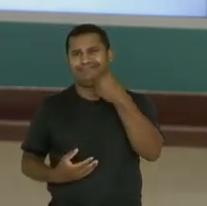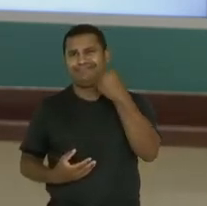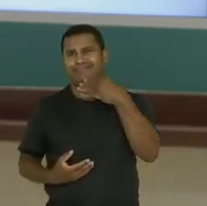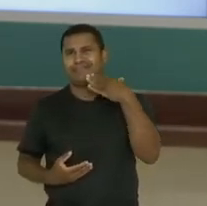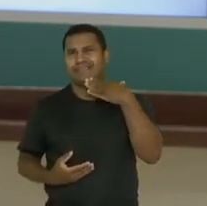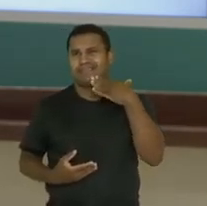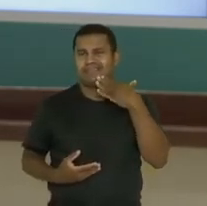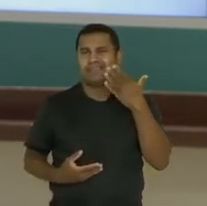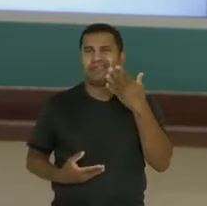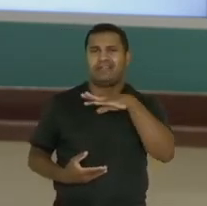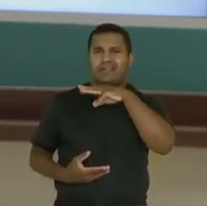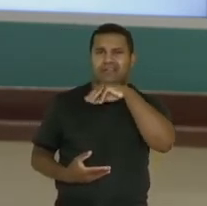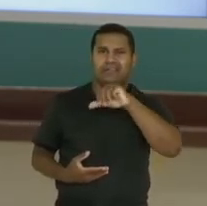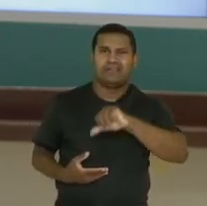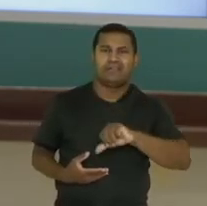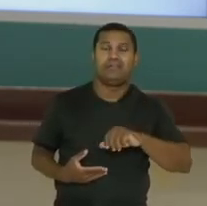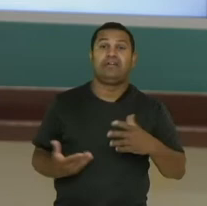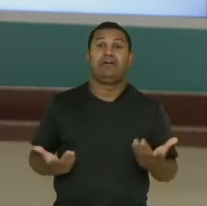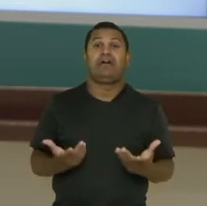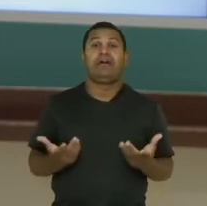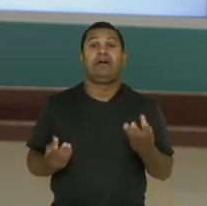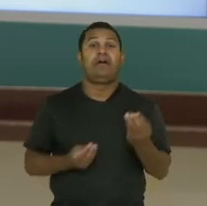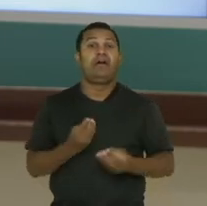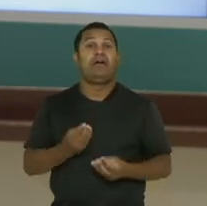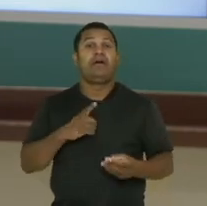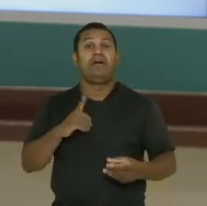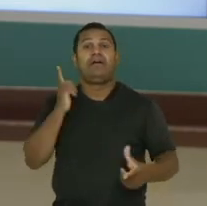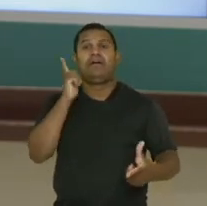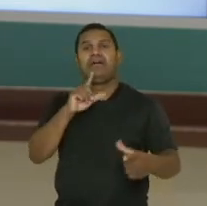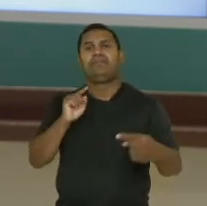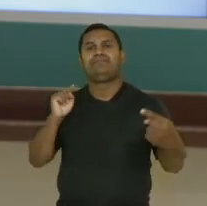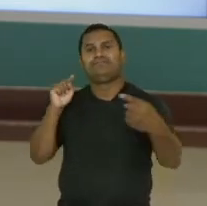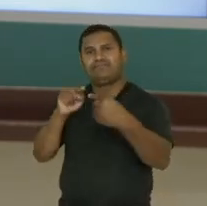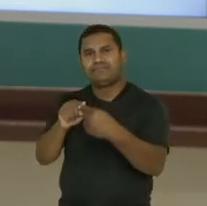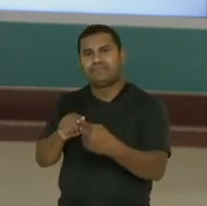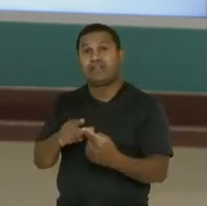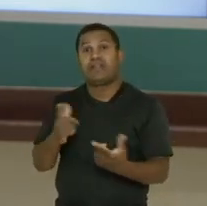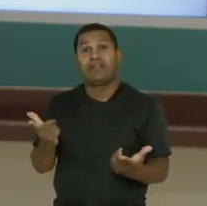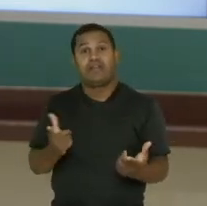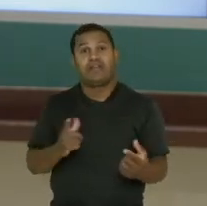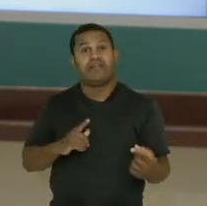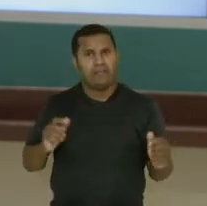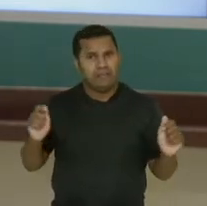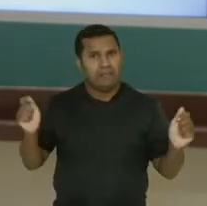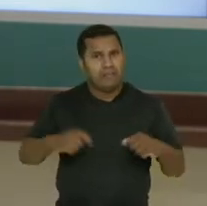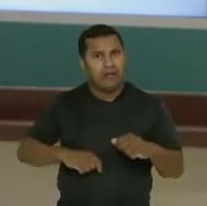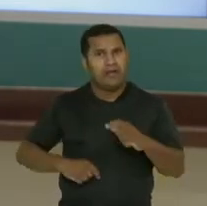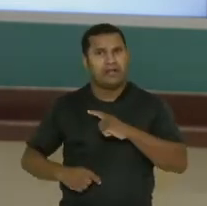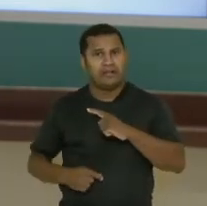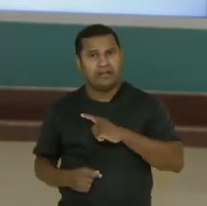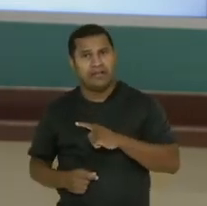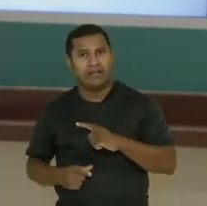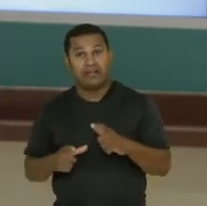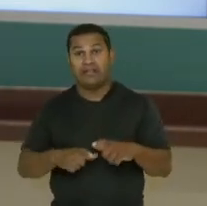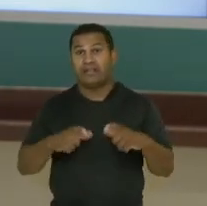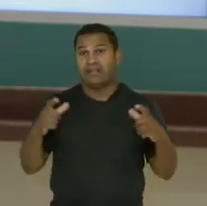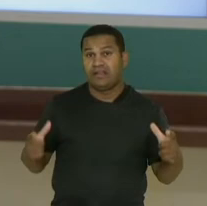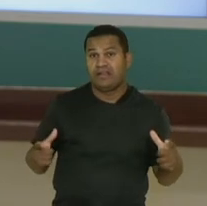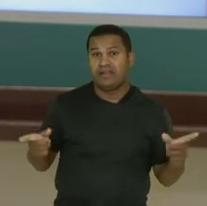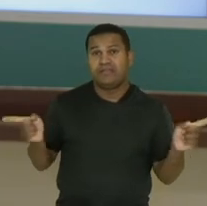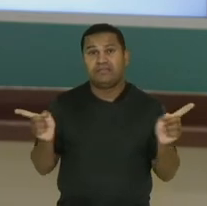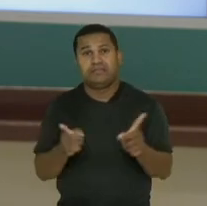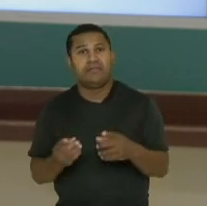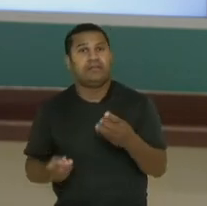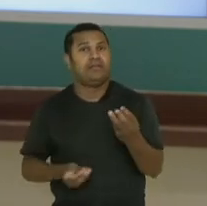deseja atingir? A tua cafeteria serve até quantos? Vai ser suficiente? Não vai? É muito grande? É muito pequena? E